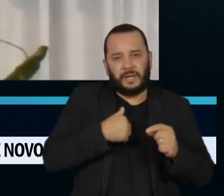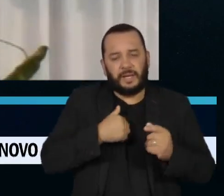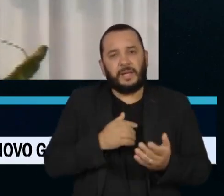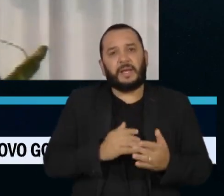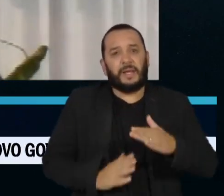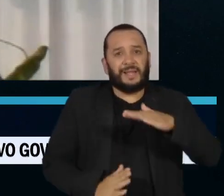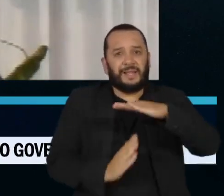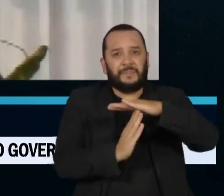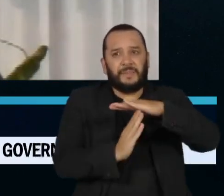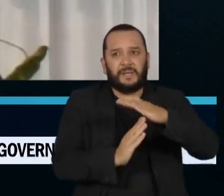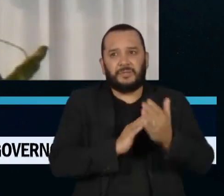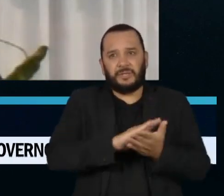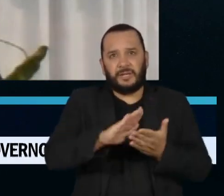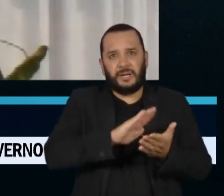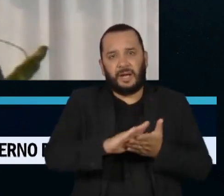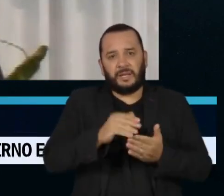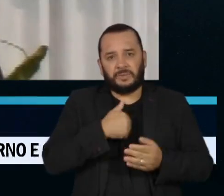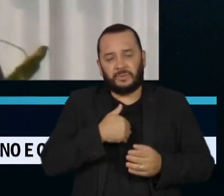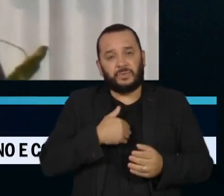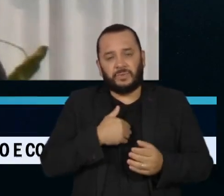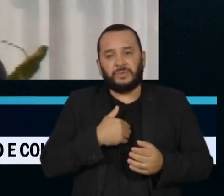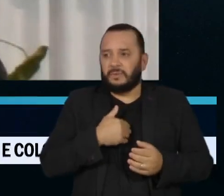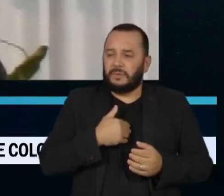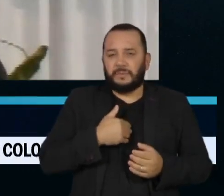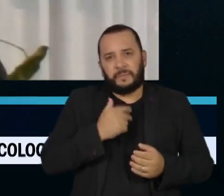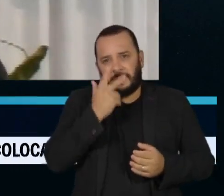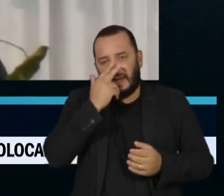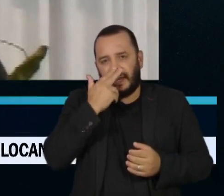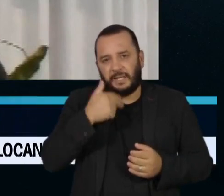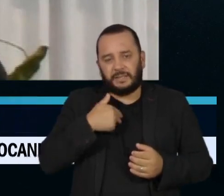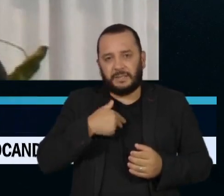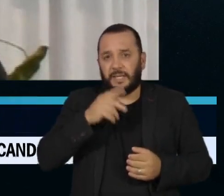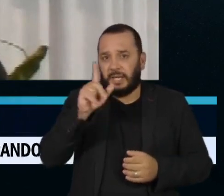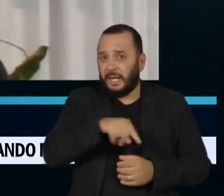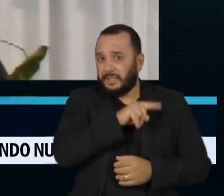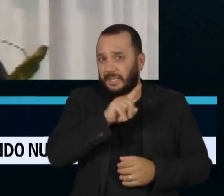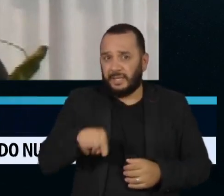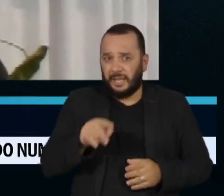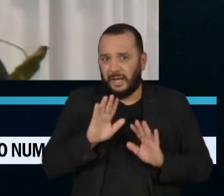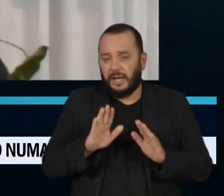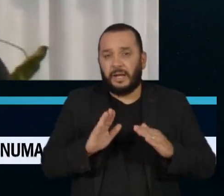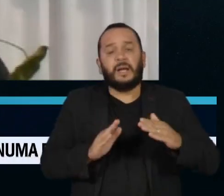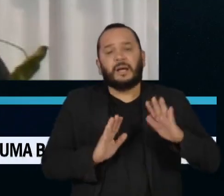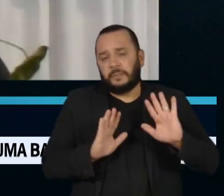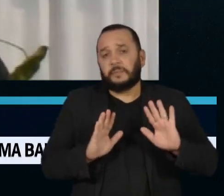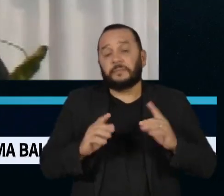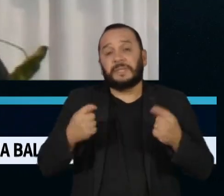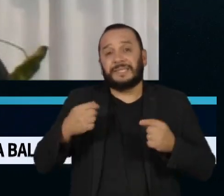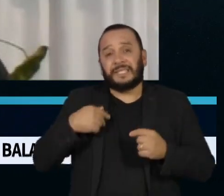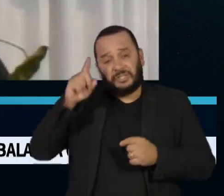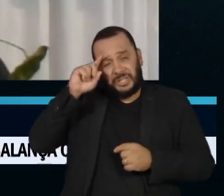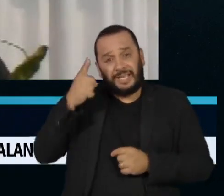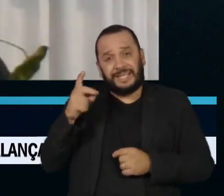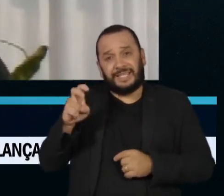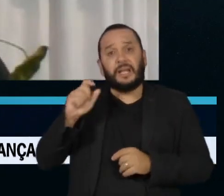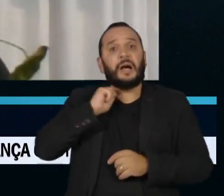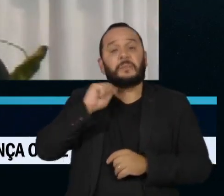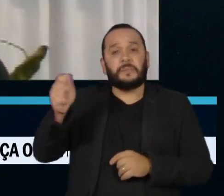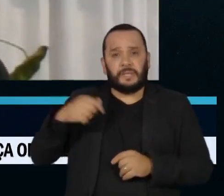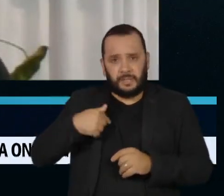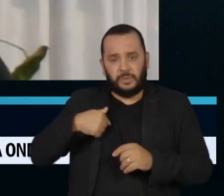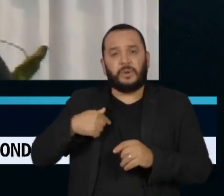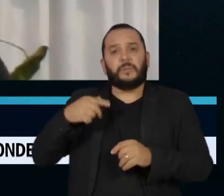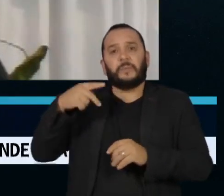o governo perde o tempo e aí ele vai enviar, depois, em 15 de abril, o projeto de lei de diretrizes orçamentais para